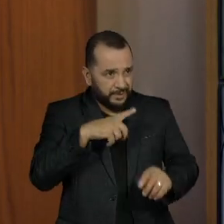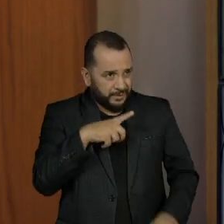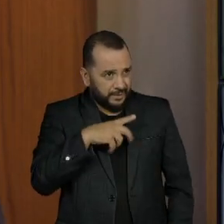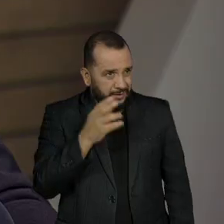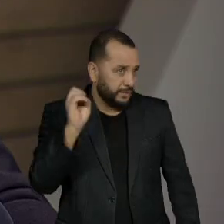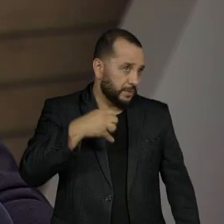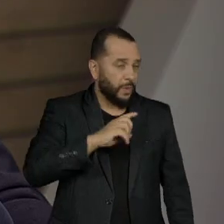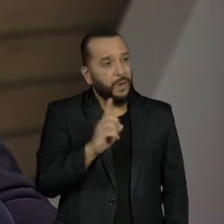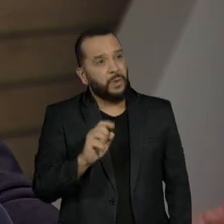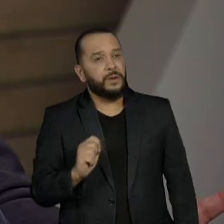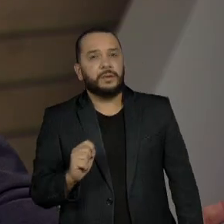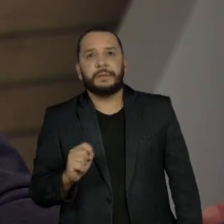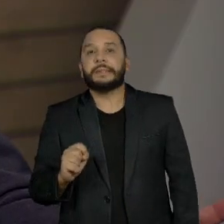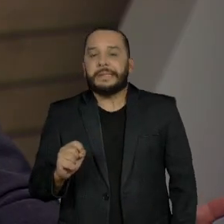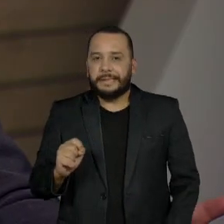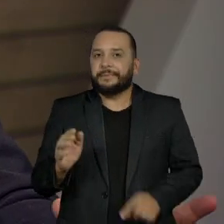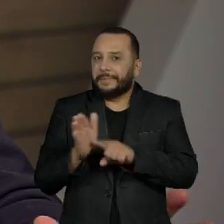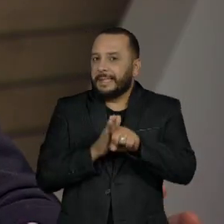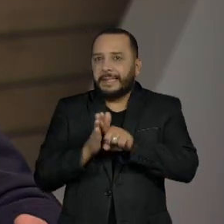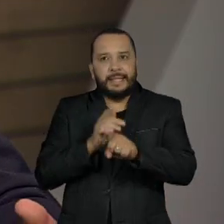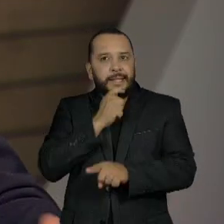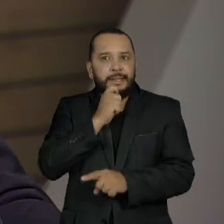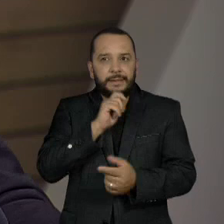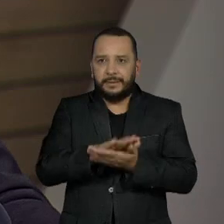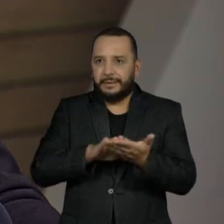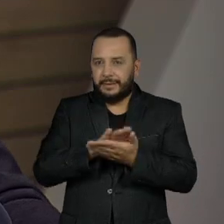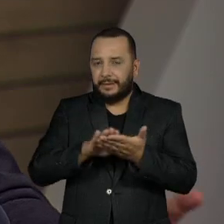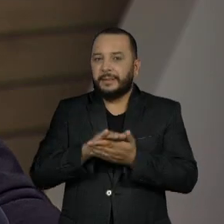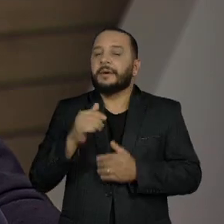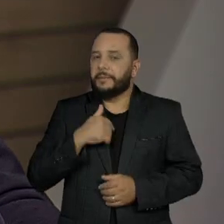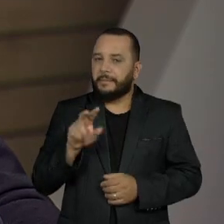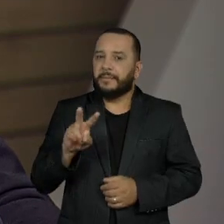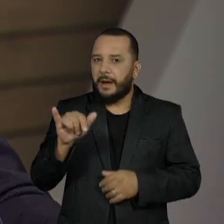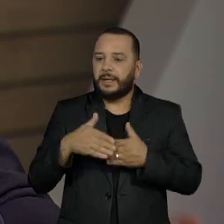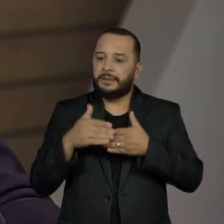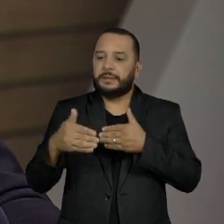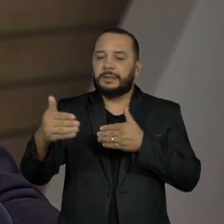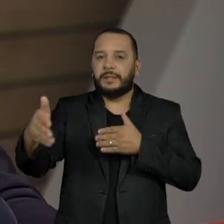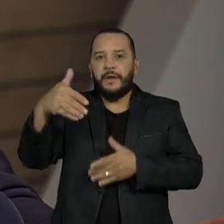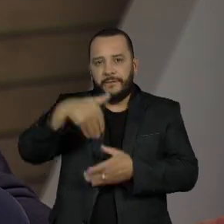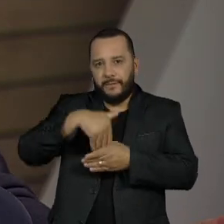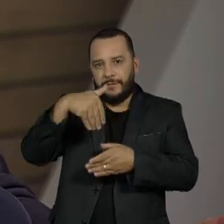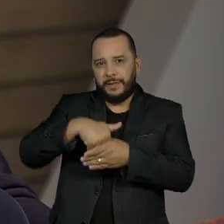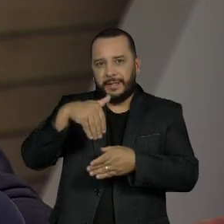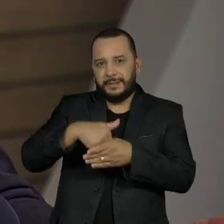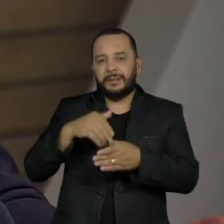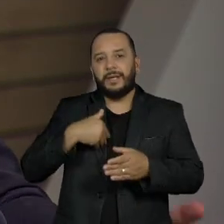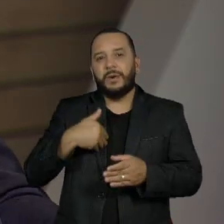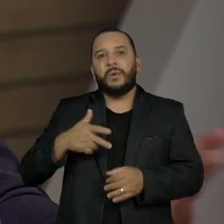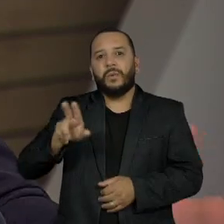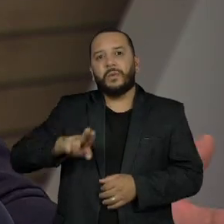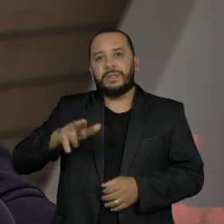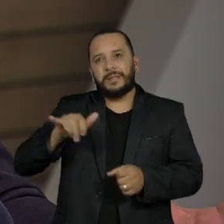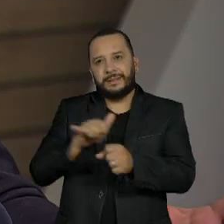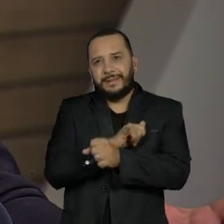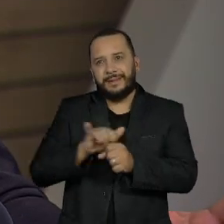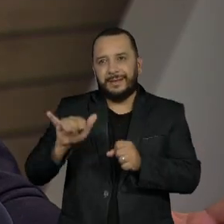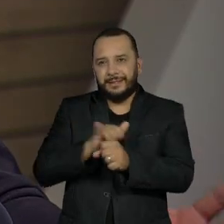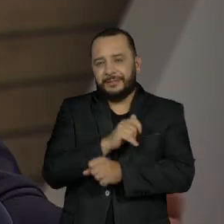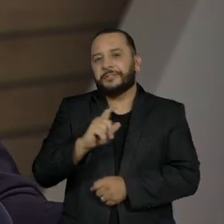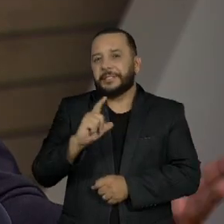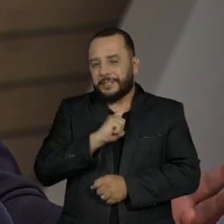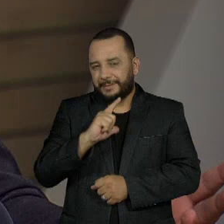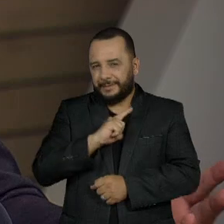avaliação? A pesquisa talvez ainda não, mas com certeza a campanha está usando esse fato, né? A gente viu durante a semana,